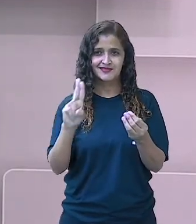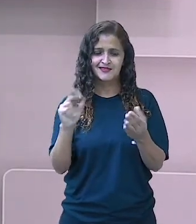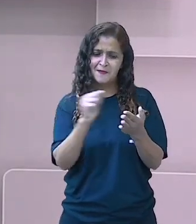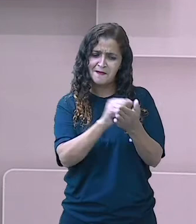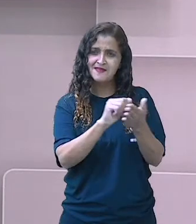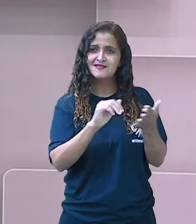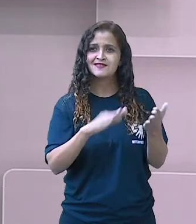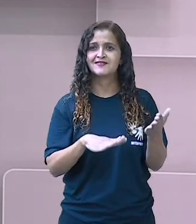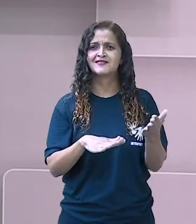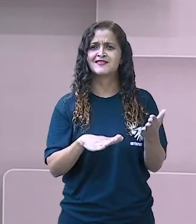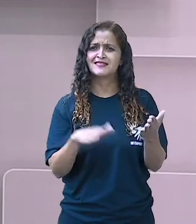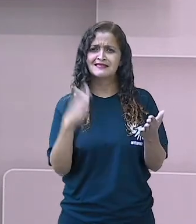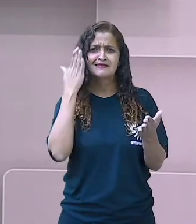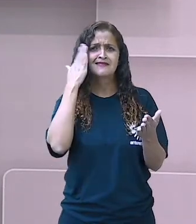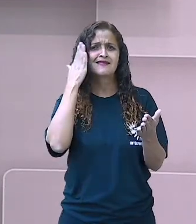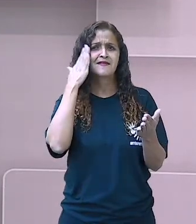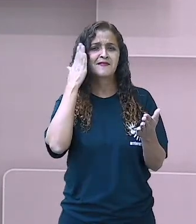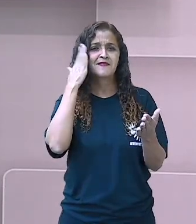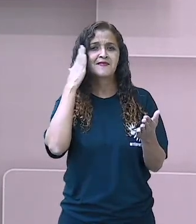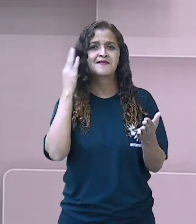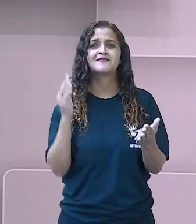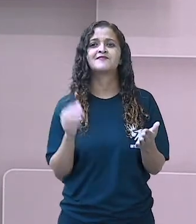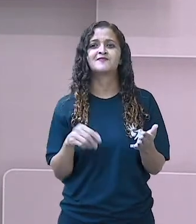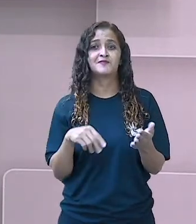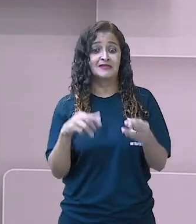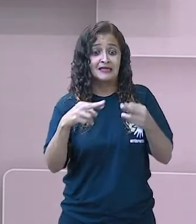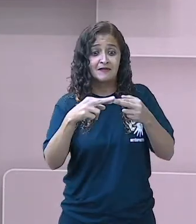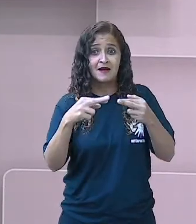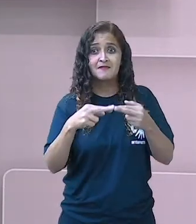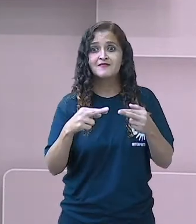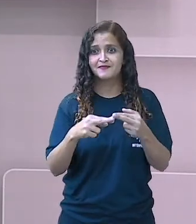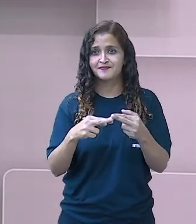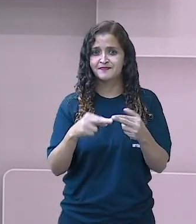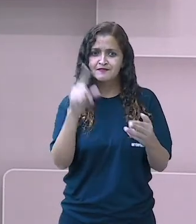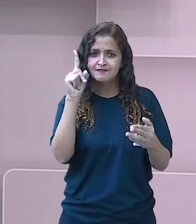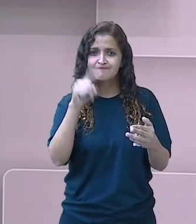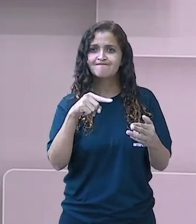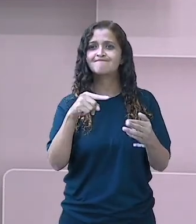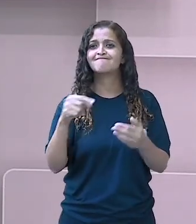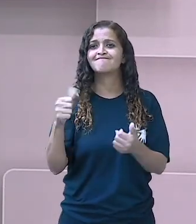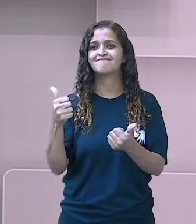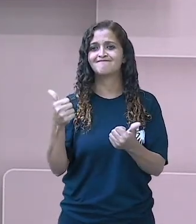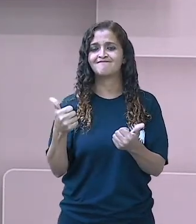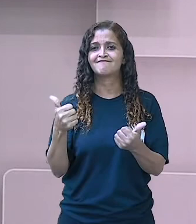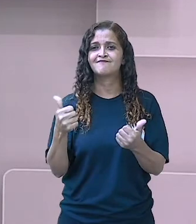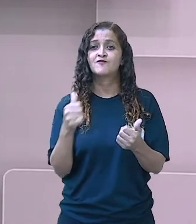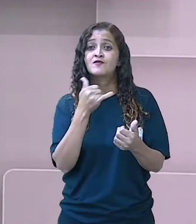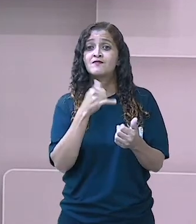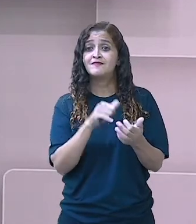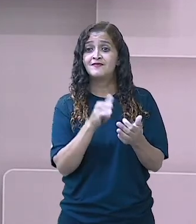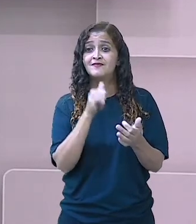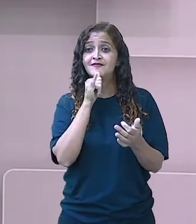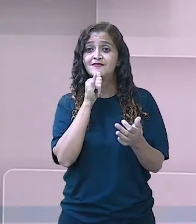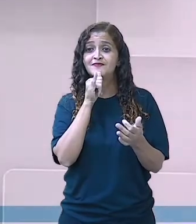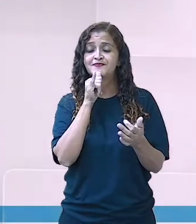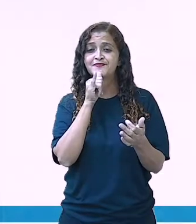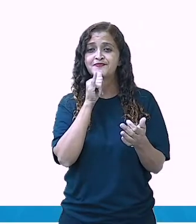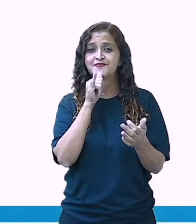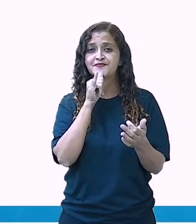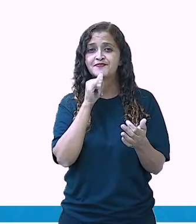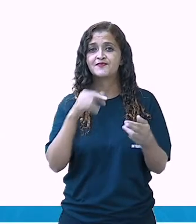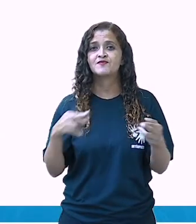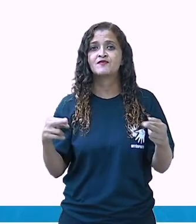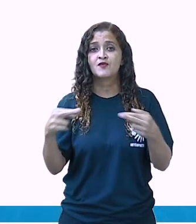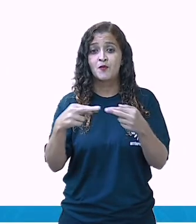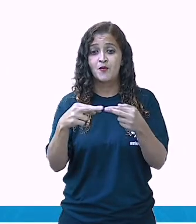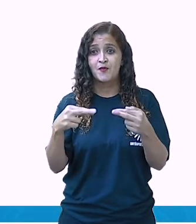da plataforma e conseguir marcar o que é uma rima. Vamos aprender juntos. Olha, exemplos de rimas. Aqui